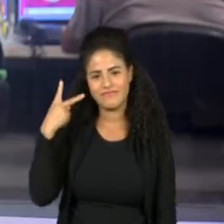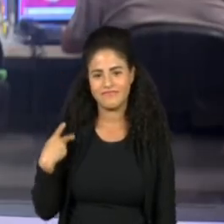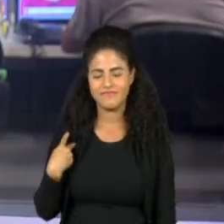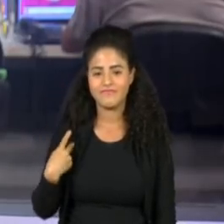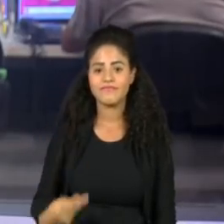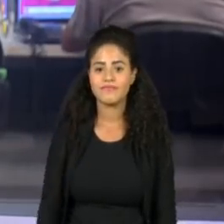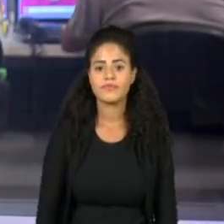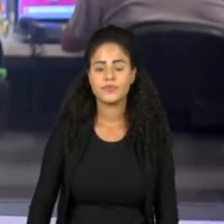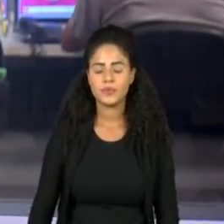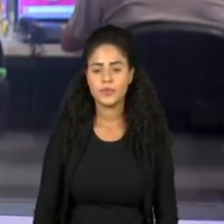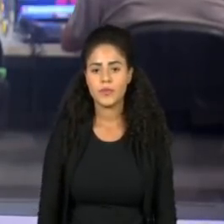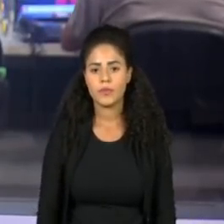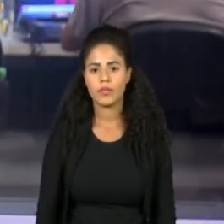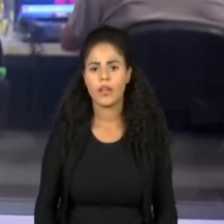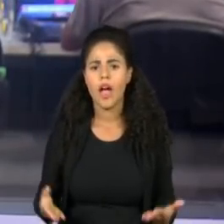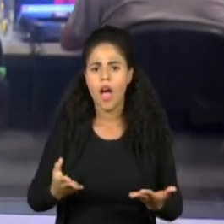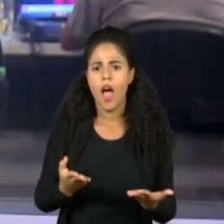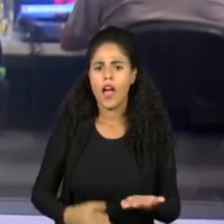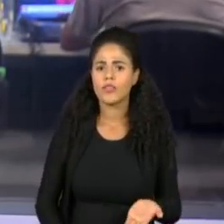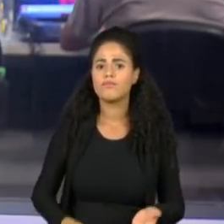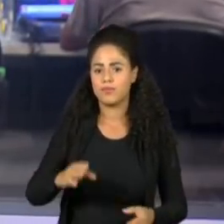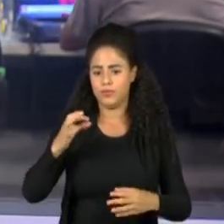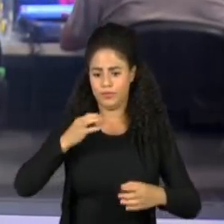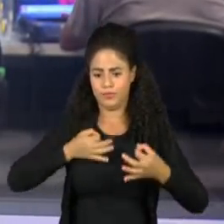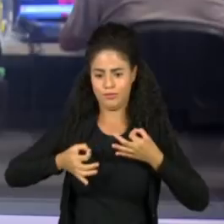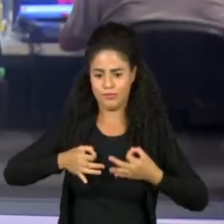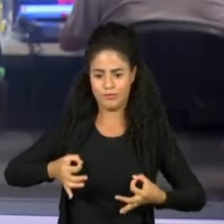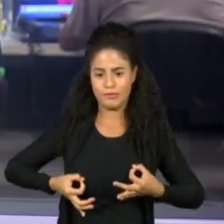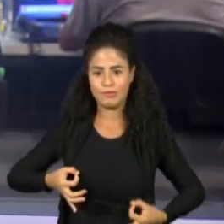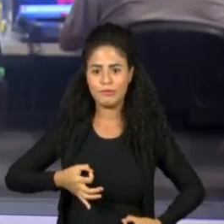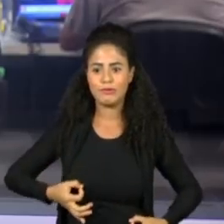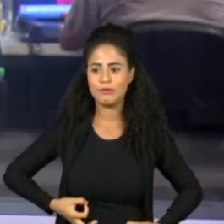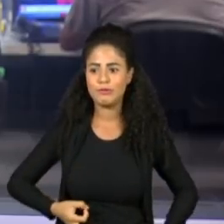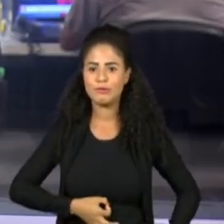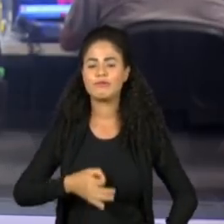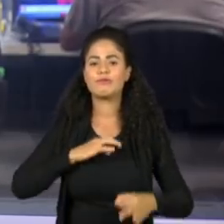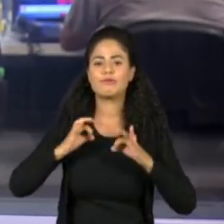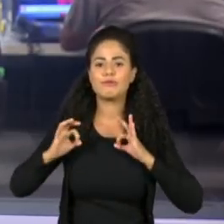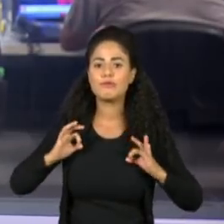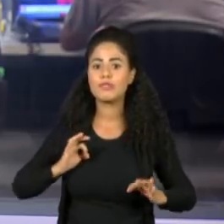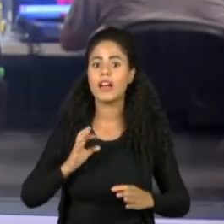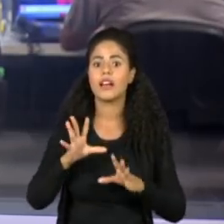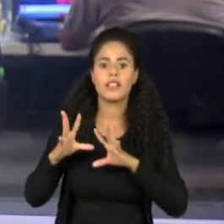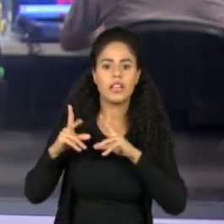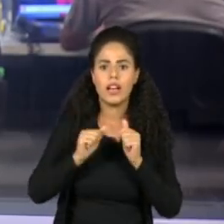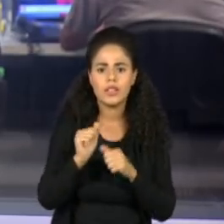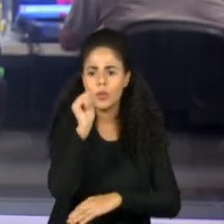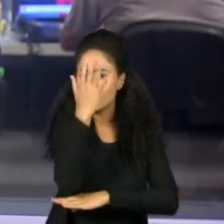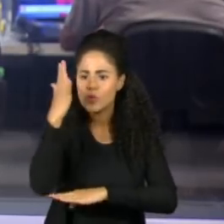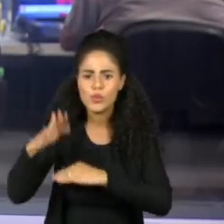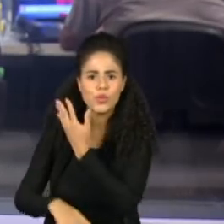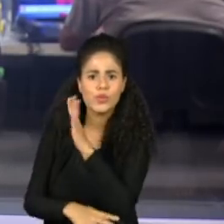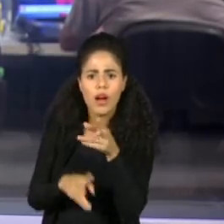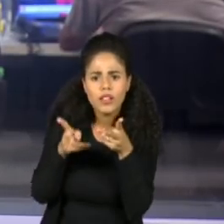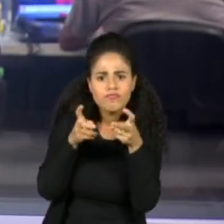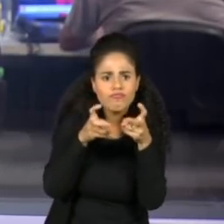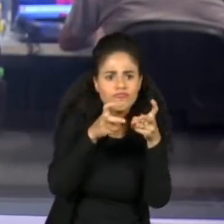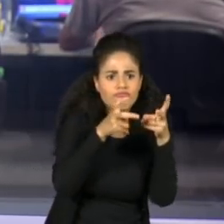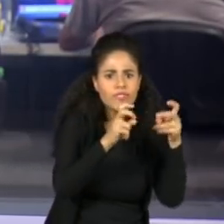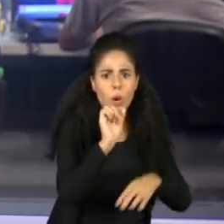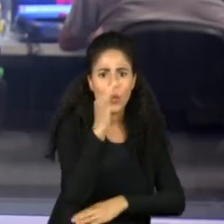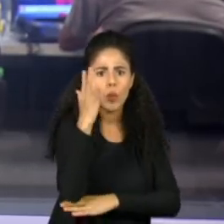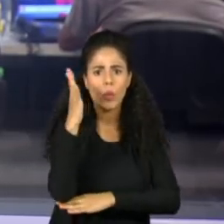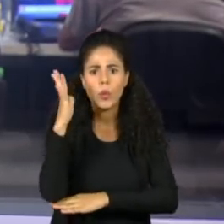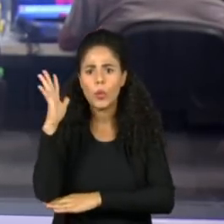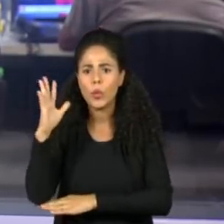A imagem de uma onça pintada nunca registrada atiçou o ânimo dos profissionais e ambientalistas do Parque Nacional